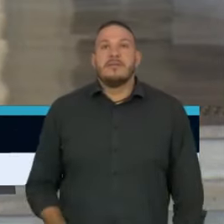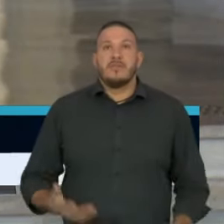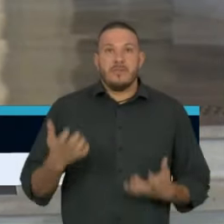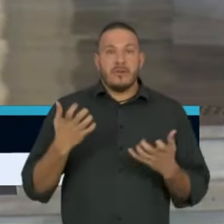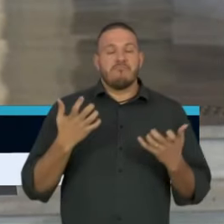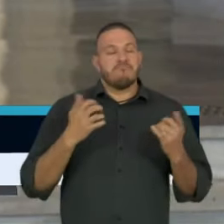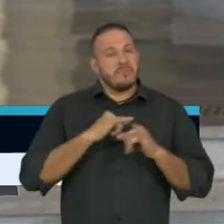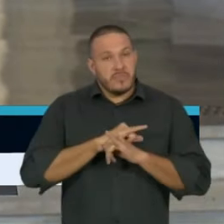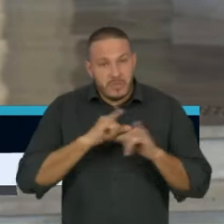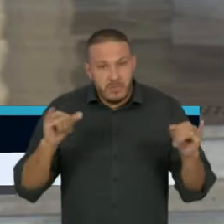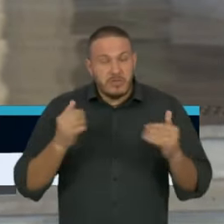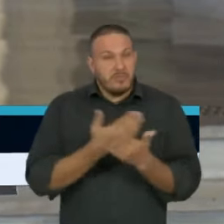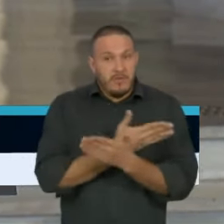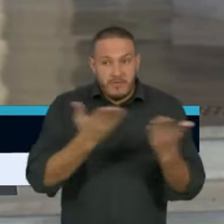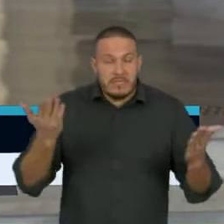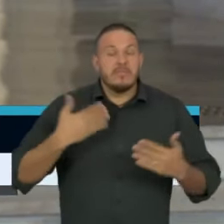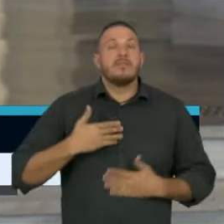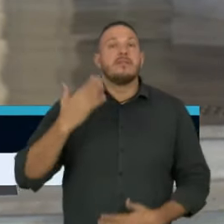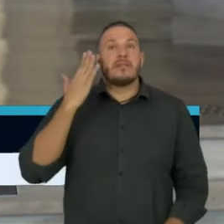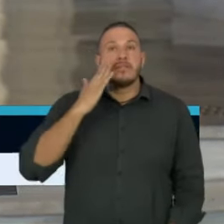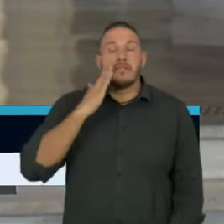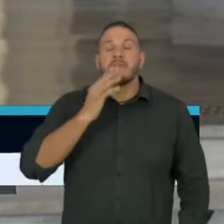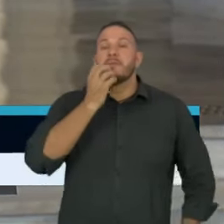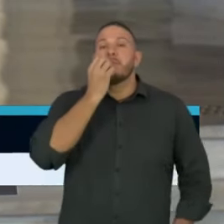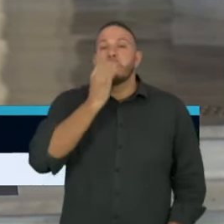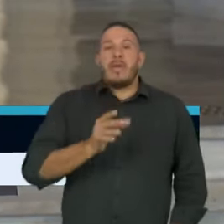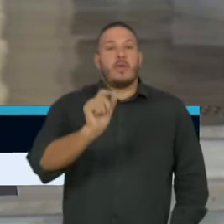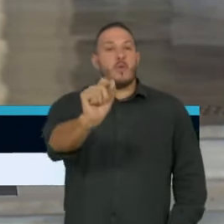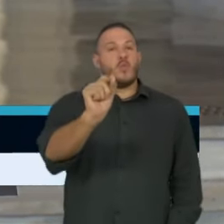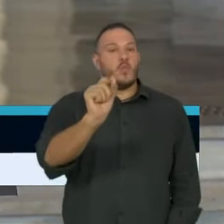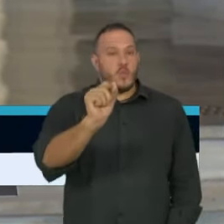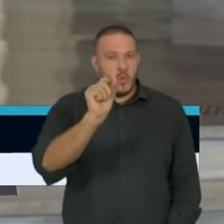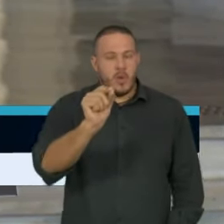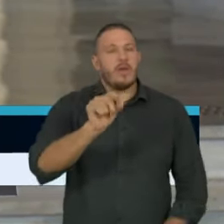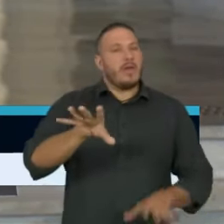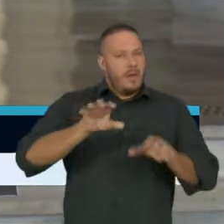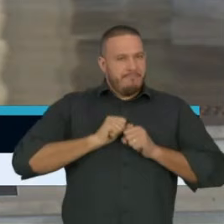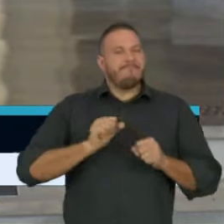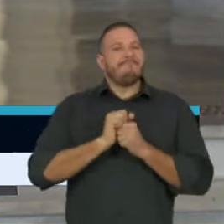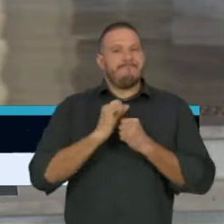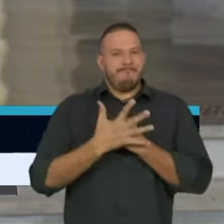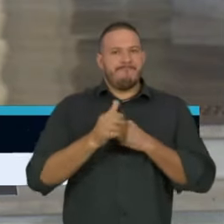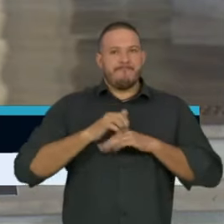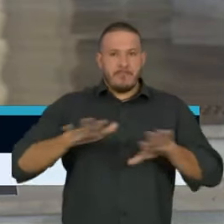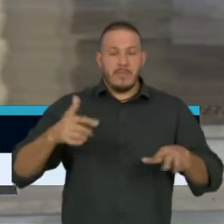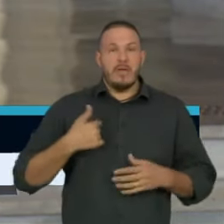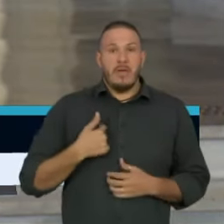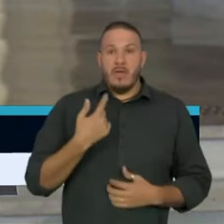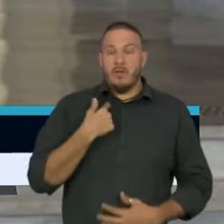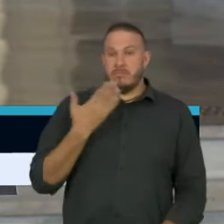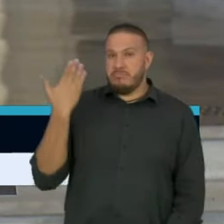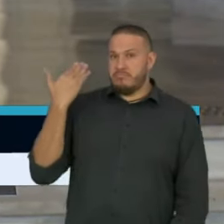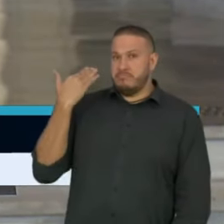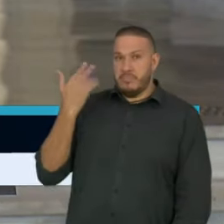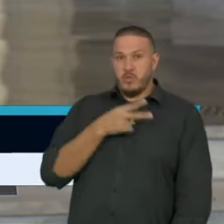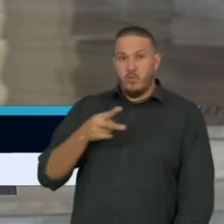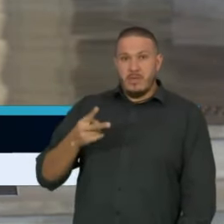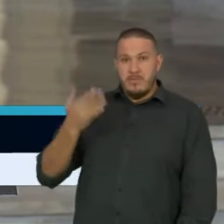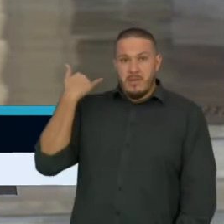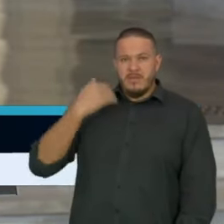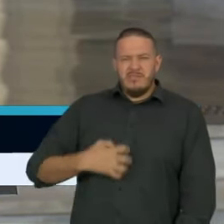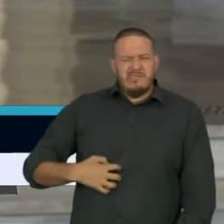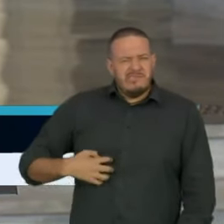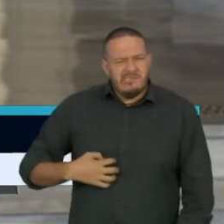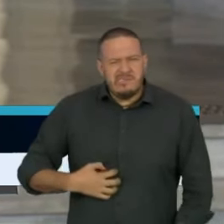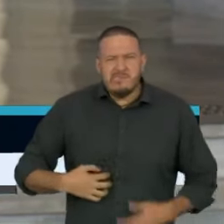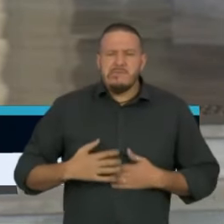depoimento para que vocês entendam bem do que se trata essa doença. Eu, há dois domingos, eu me senti muito mal,